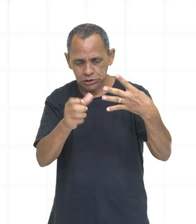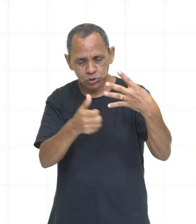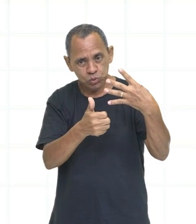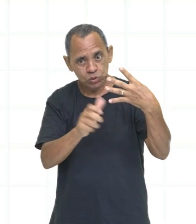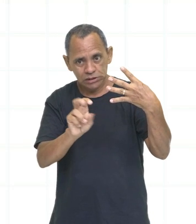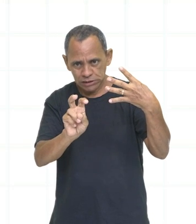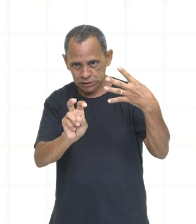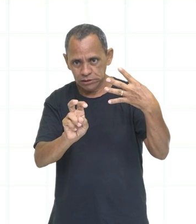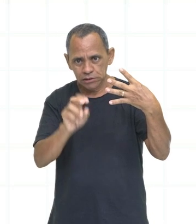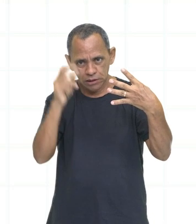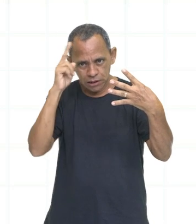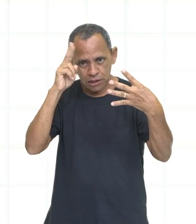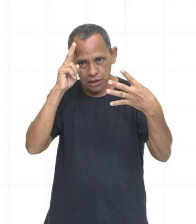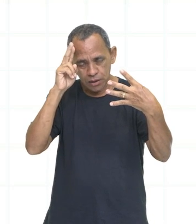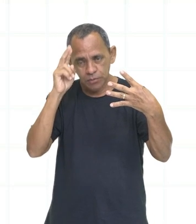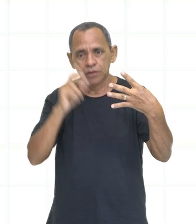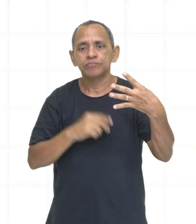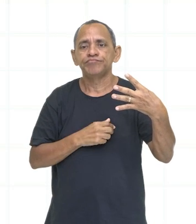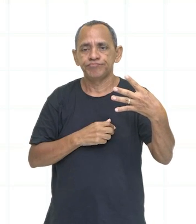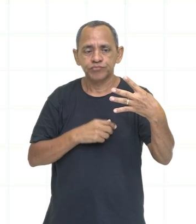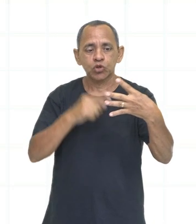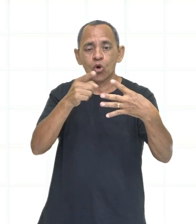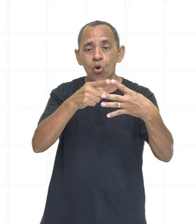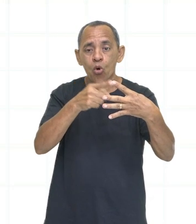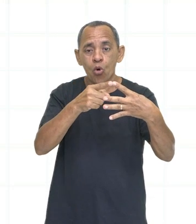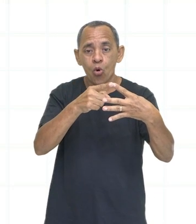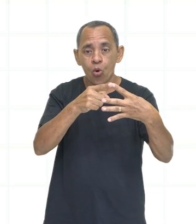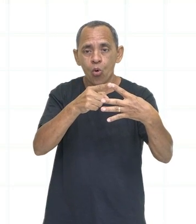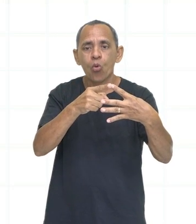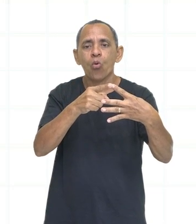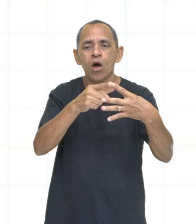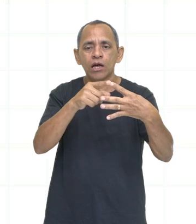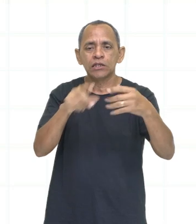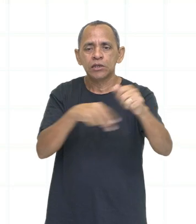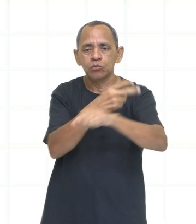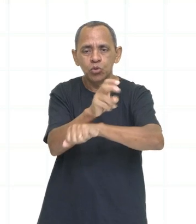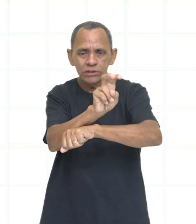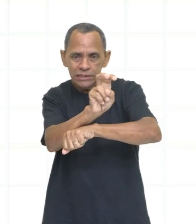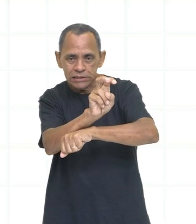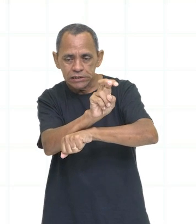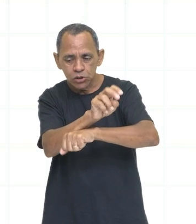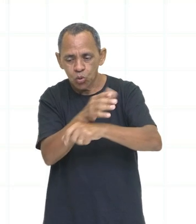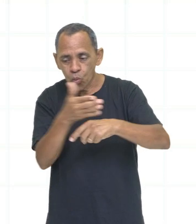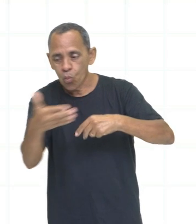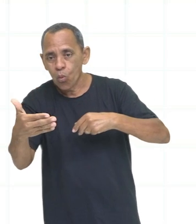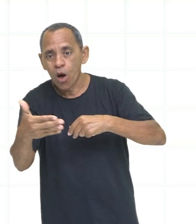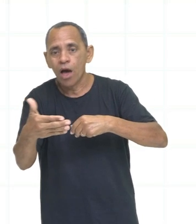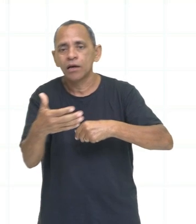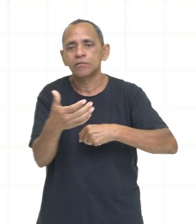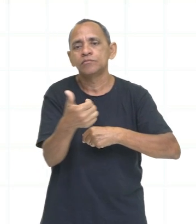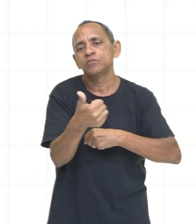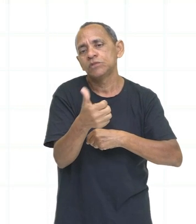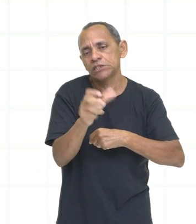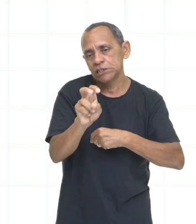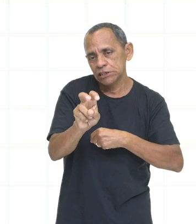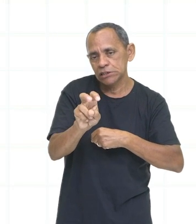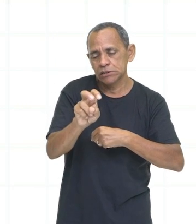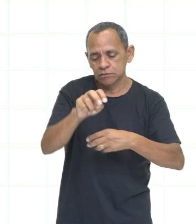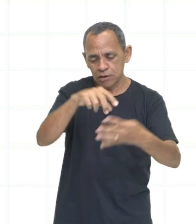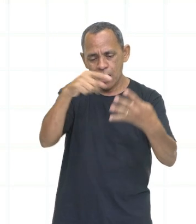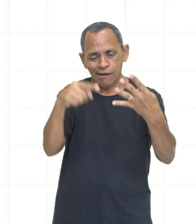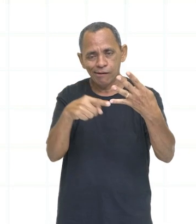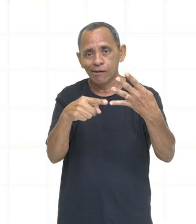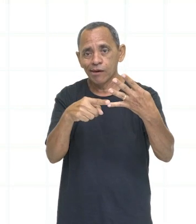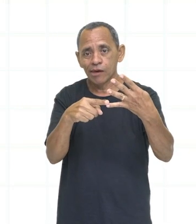quarter past. Um quarto de hora passado das cinco. E aqui é um quarto antes das seis, ó. Faltam